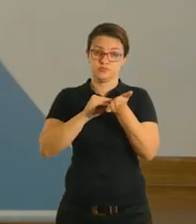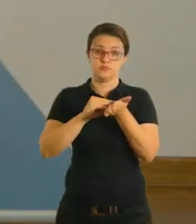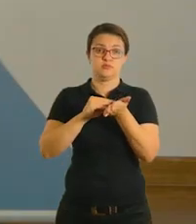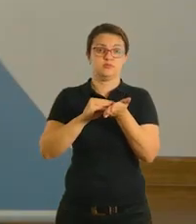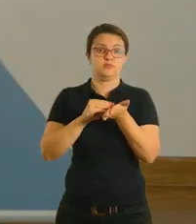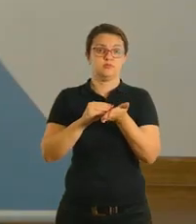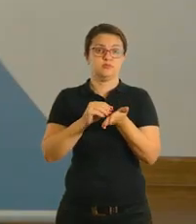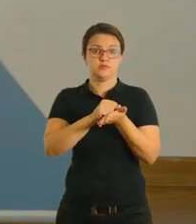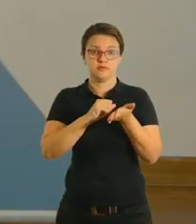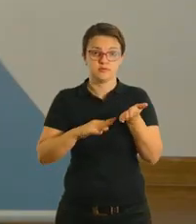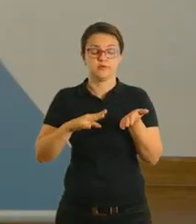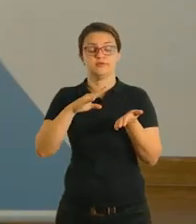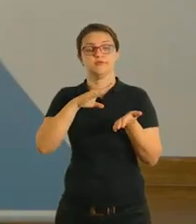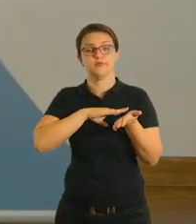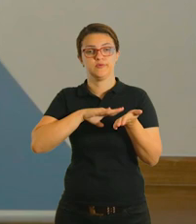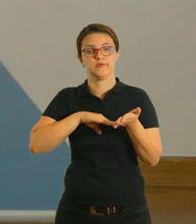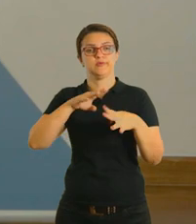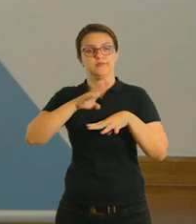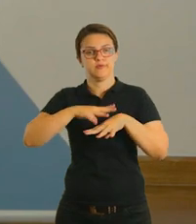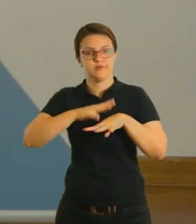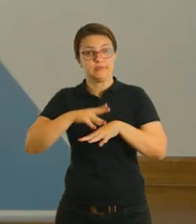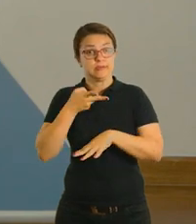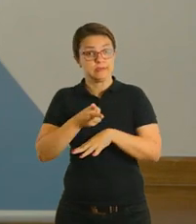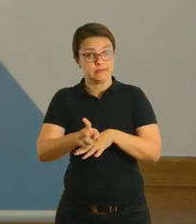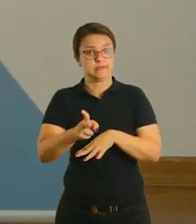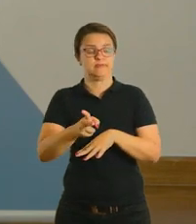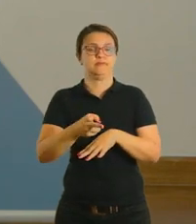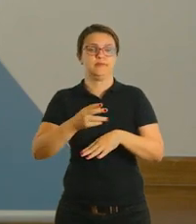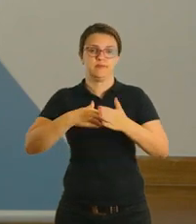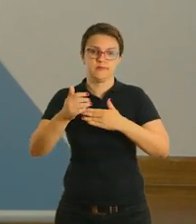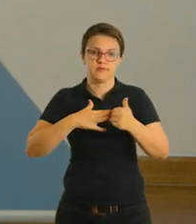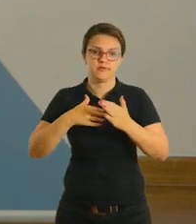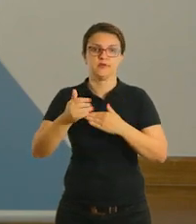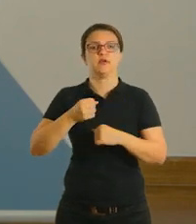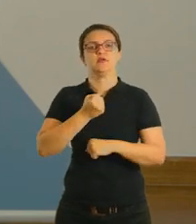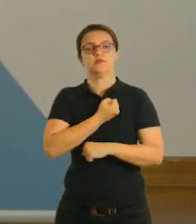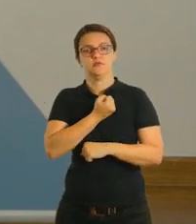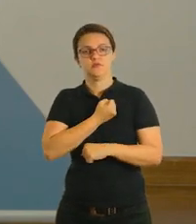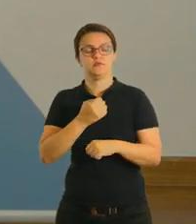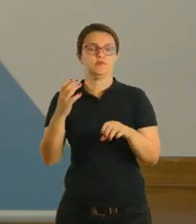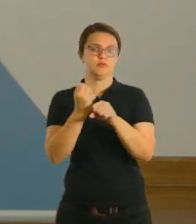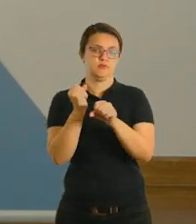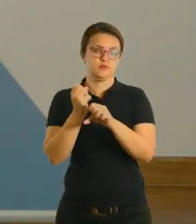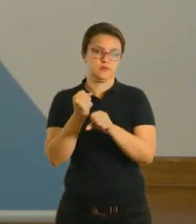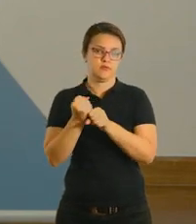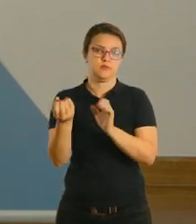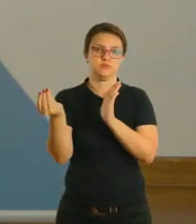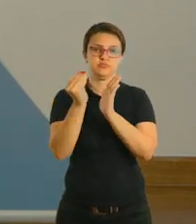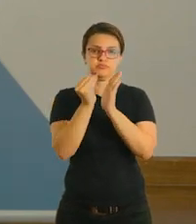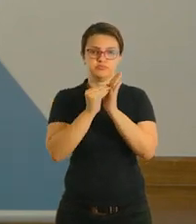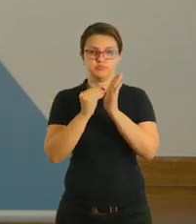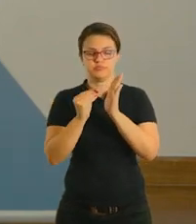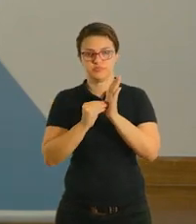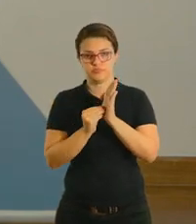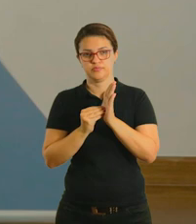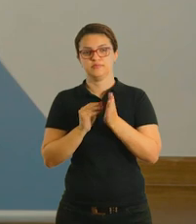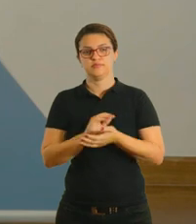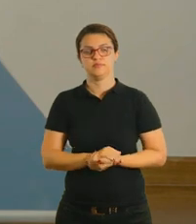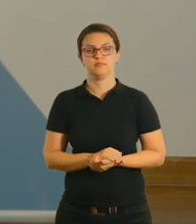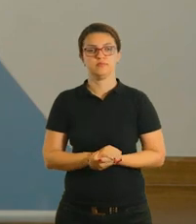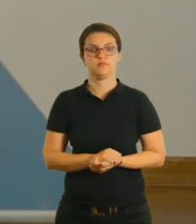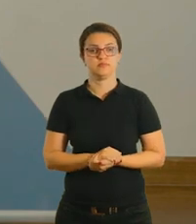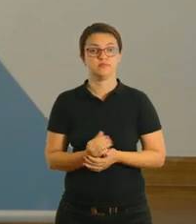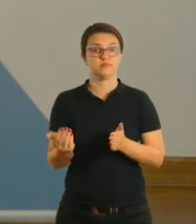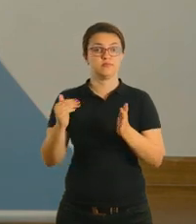fazer o registro no caderno, da atividade de língua portuguesa, matemática, sempre treinar os números, treinar somas, tá?